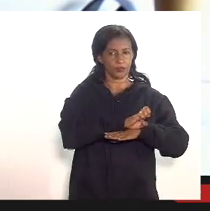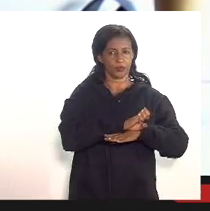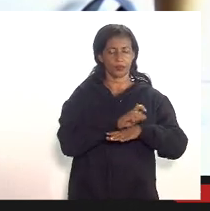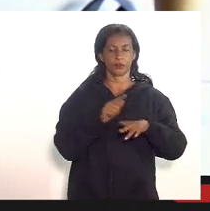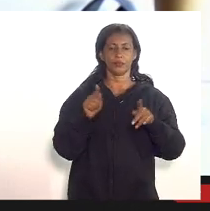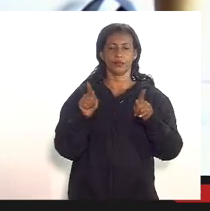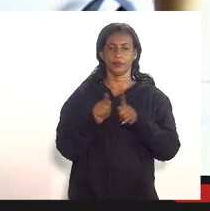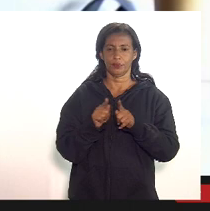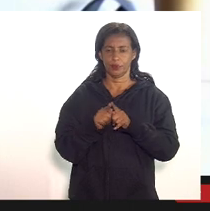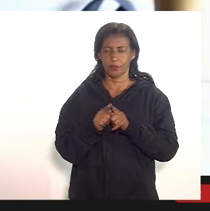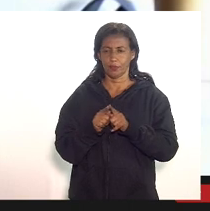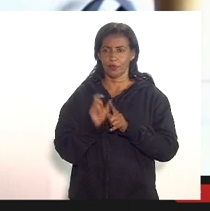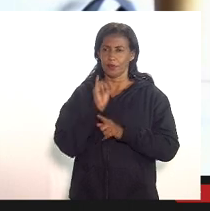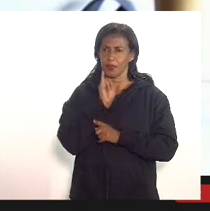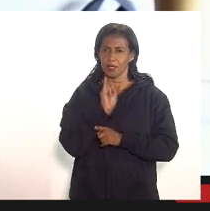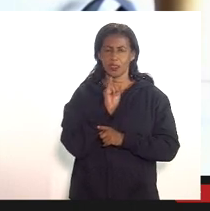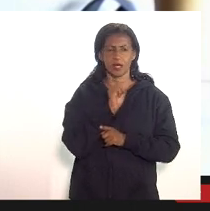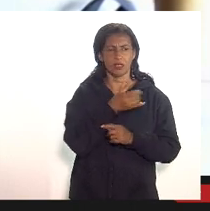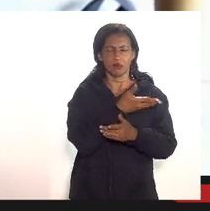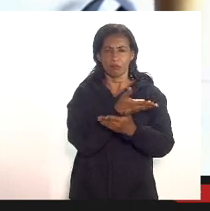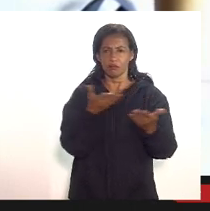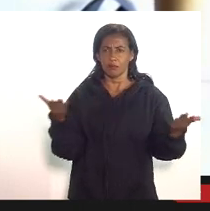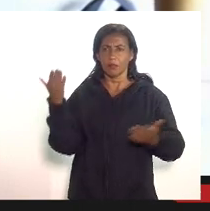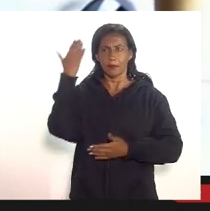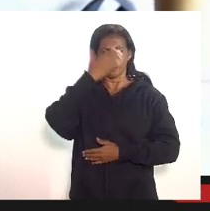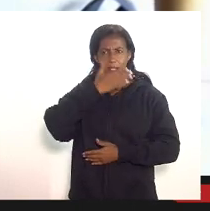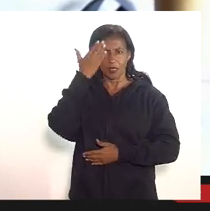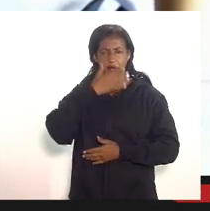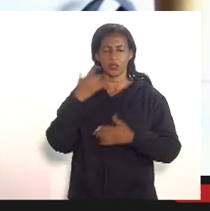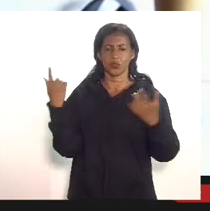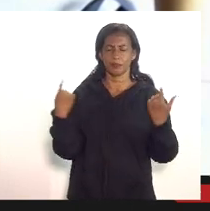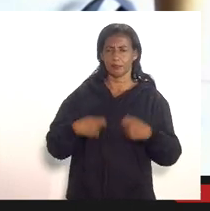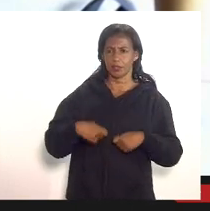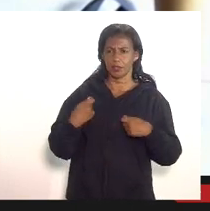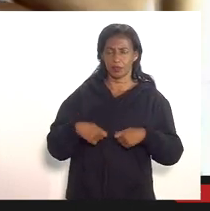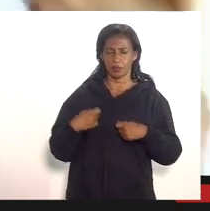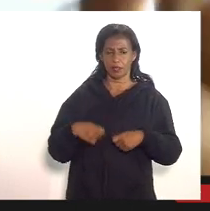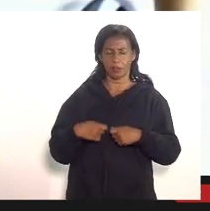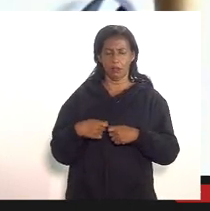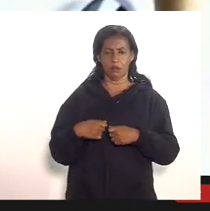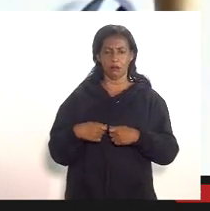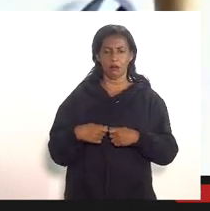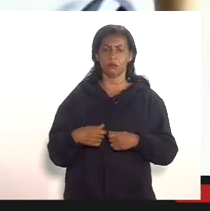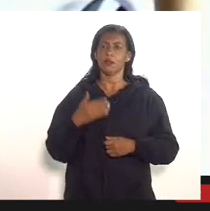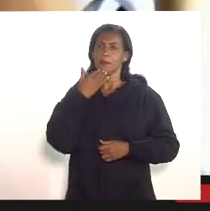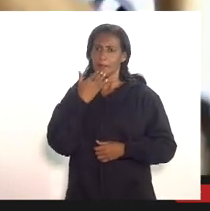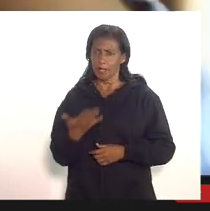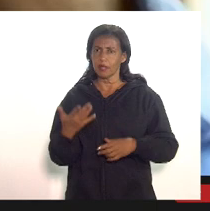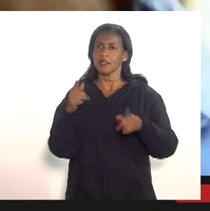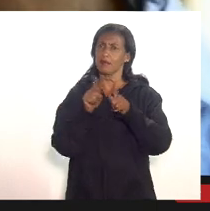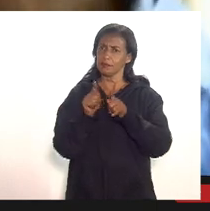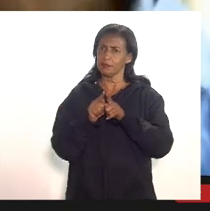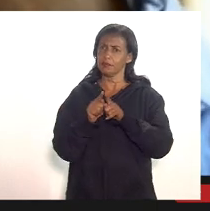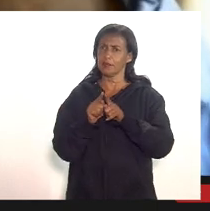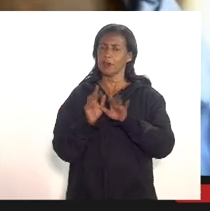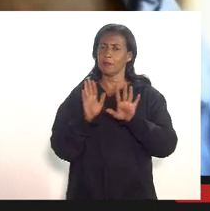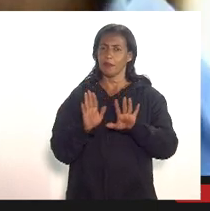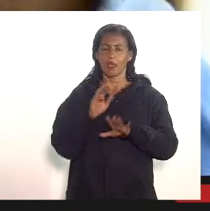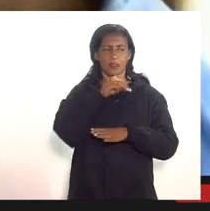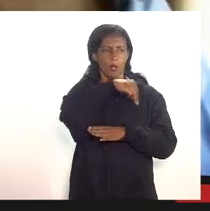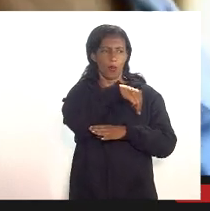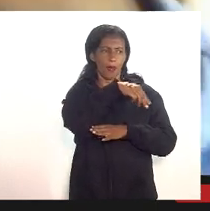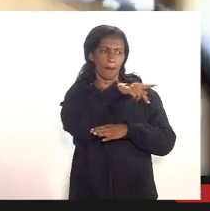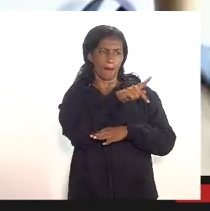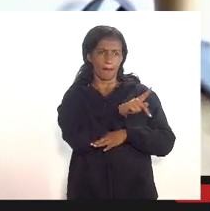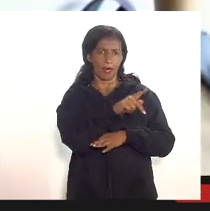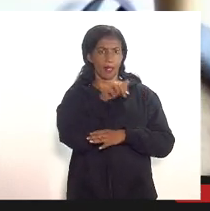posteriori se alguém presente necessitar formalmente peça mas ao MP e a